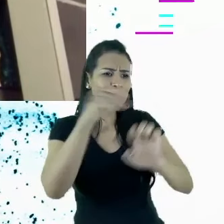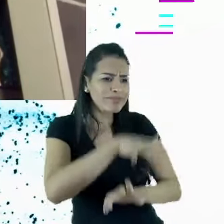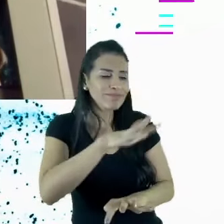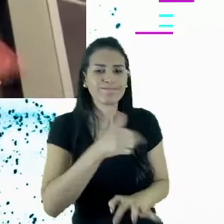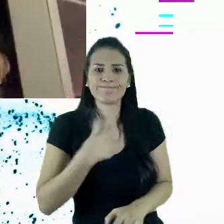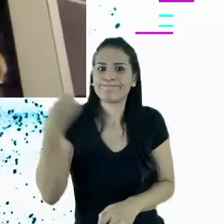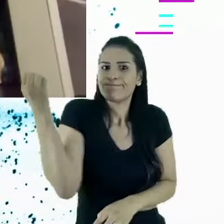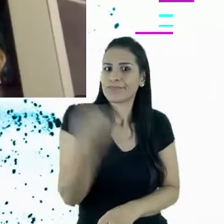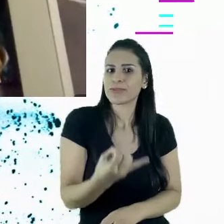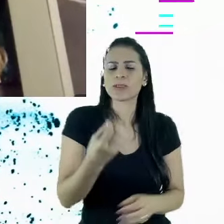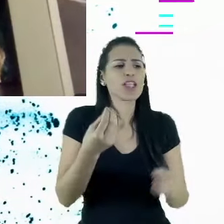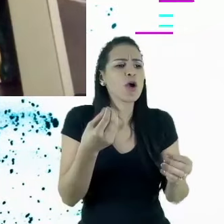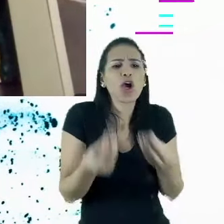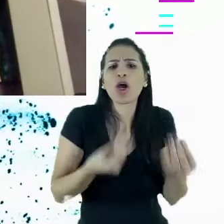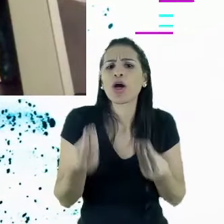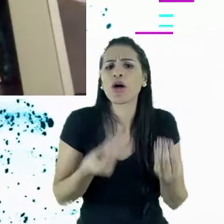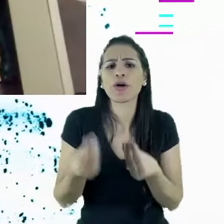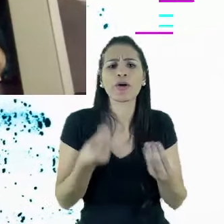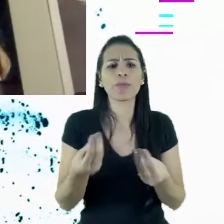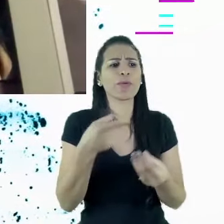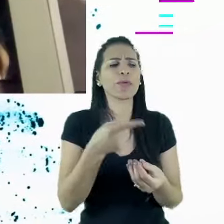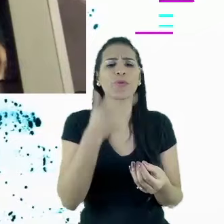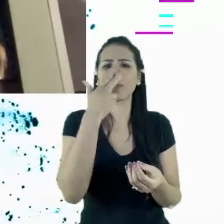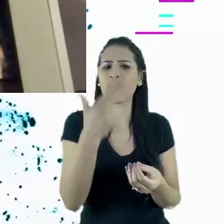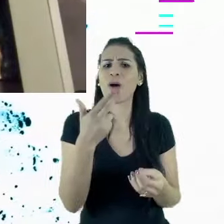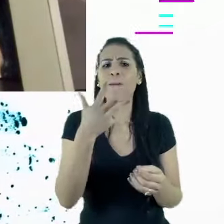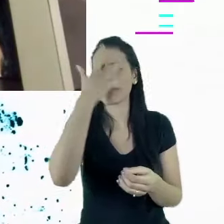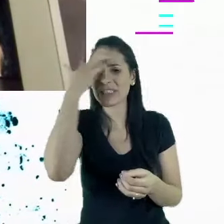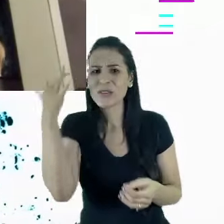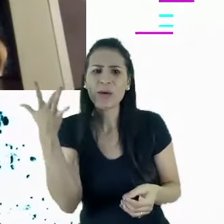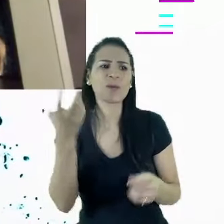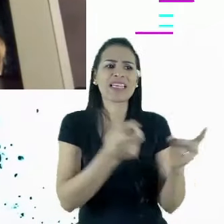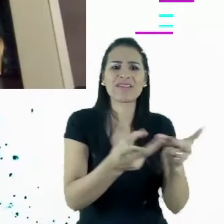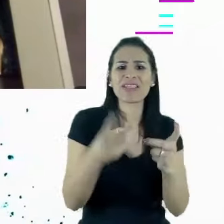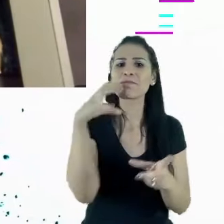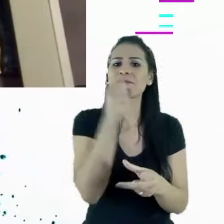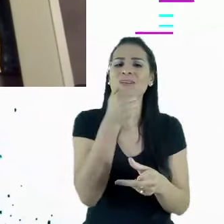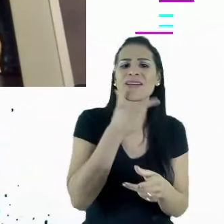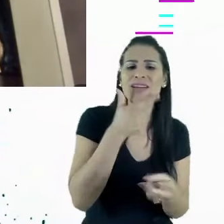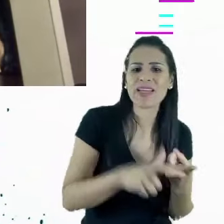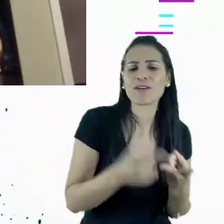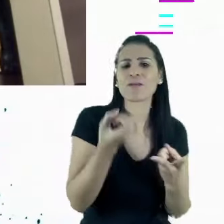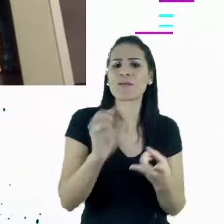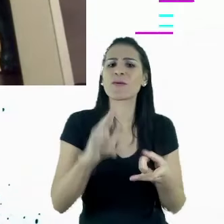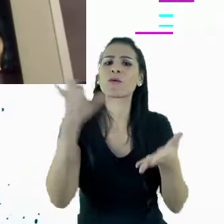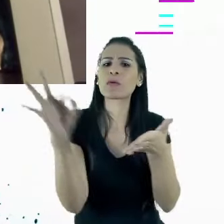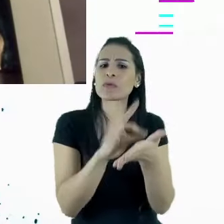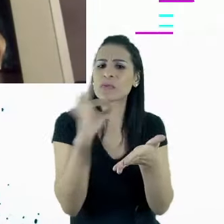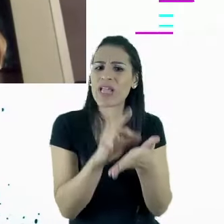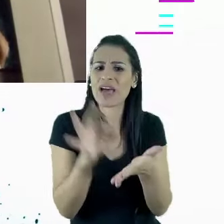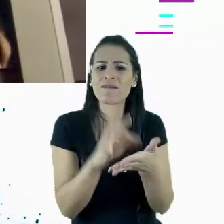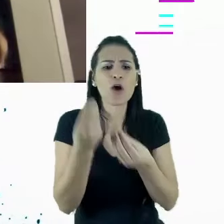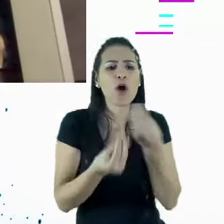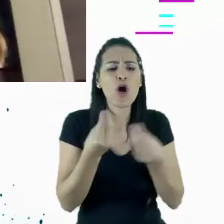ideia, uma receita de pão de queijo ou alguém que costurava a camisa, mãe da nossa querida Sônia Rez, para criar 16